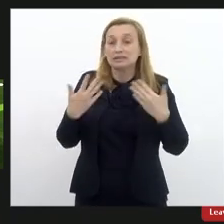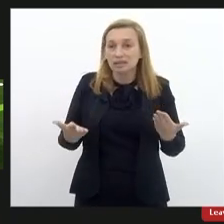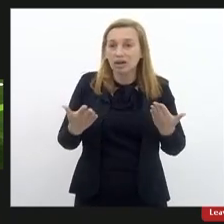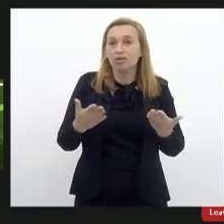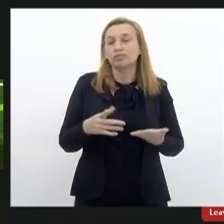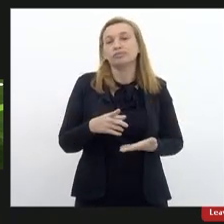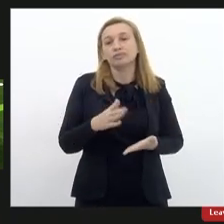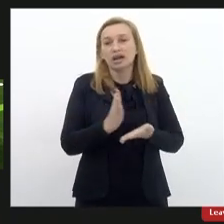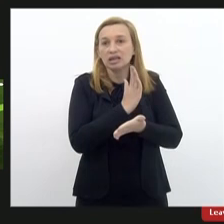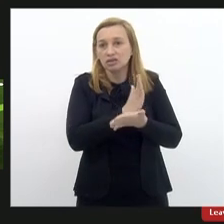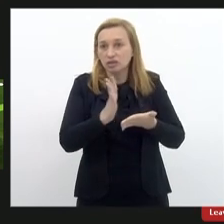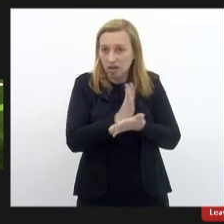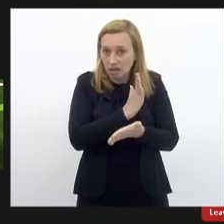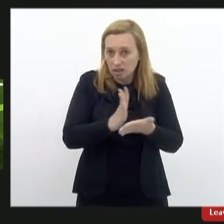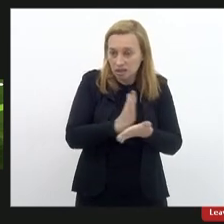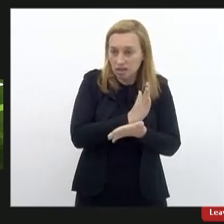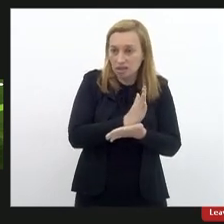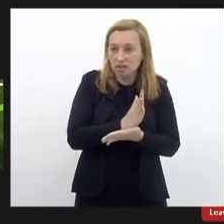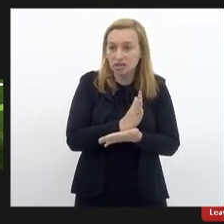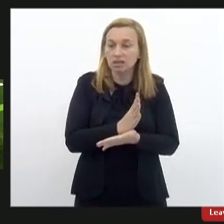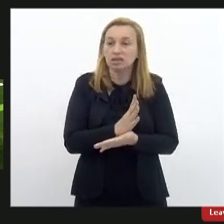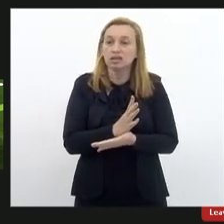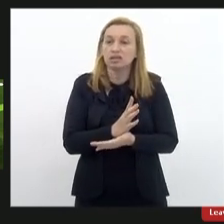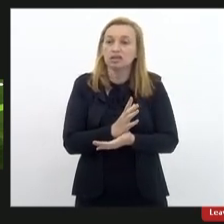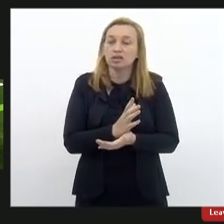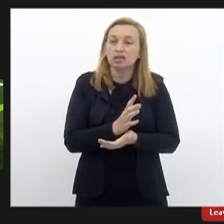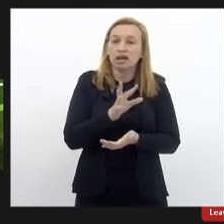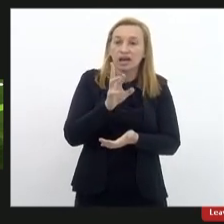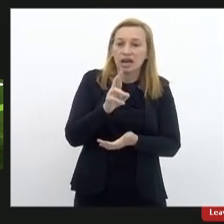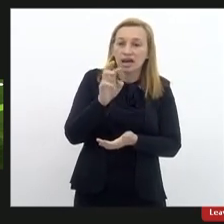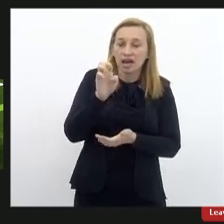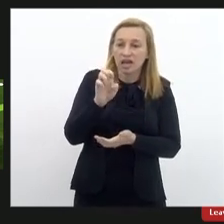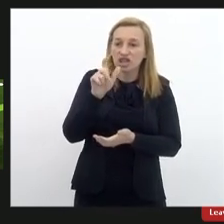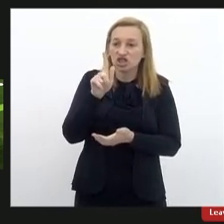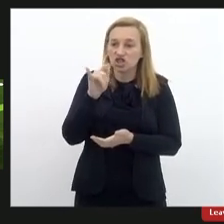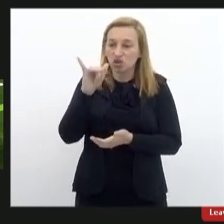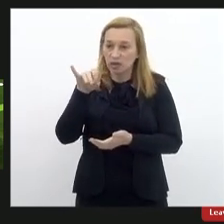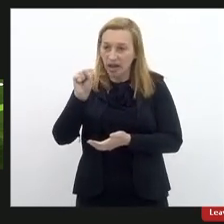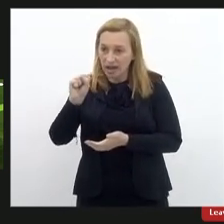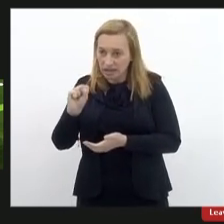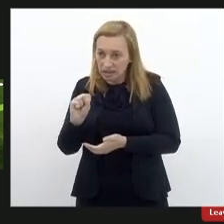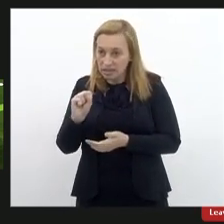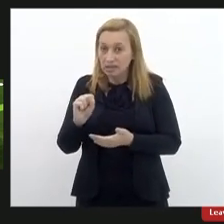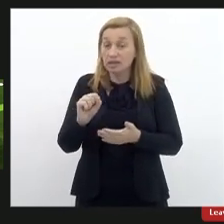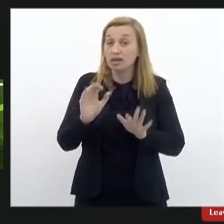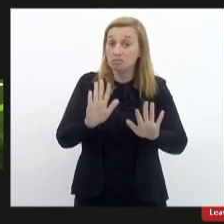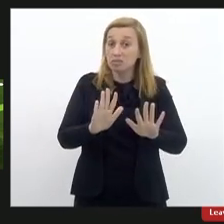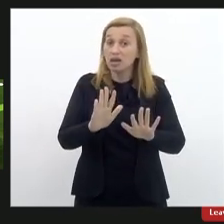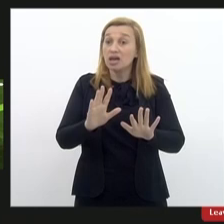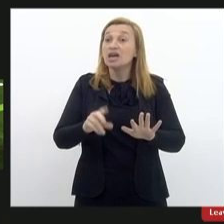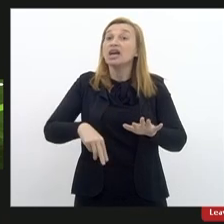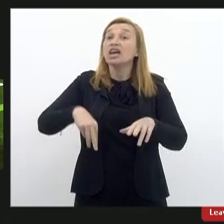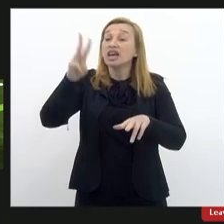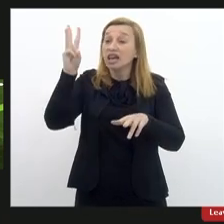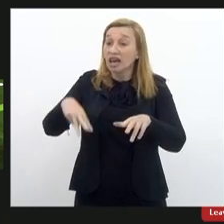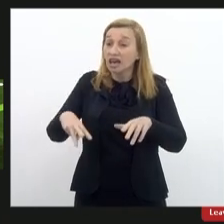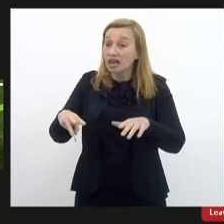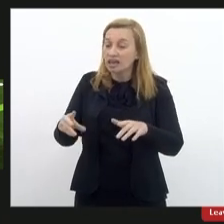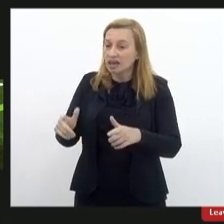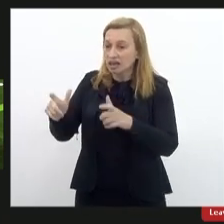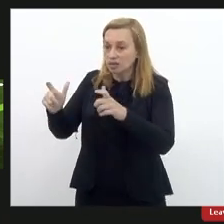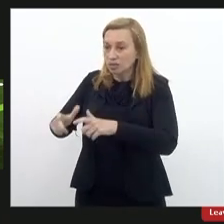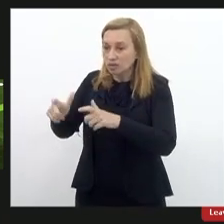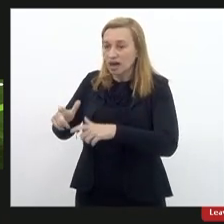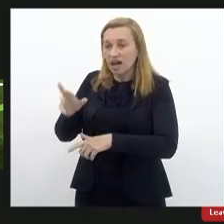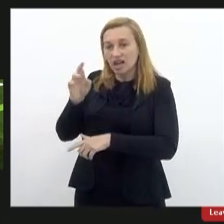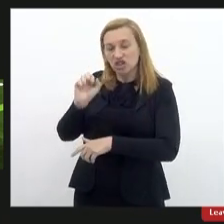ficamos às vezes nas regionais e ainda fica melhor quem está nas regionais ainda que falte tudo,